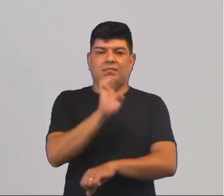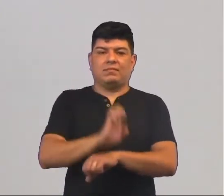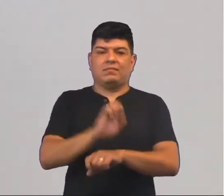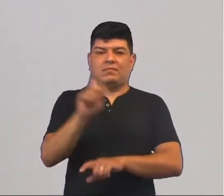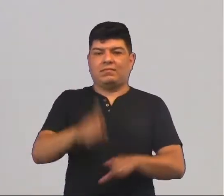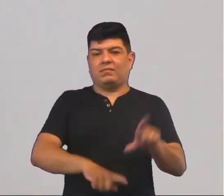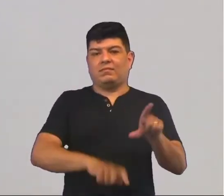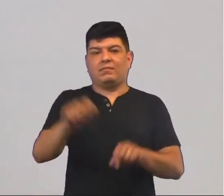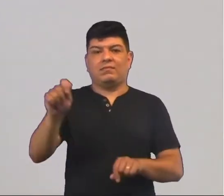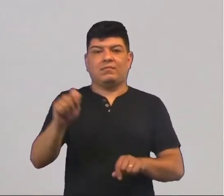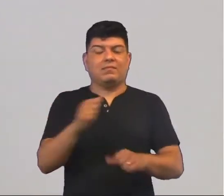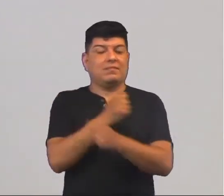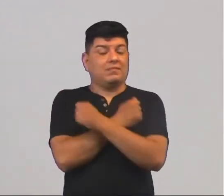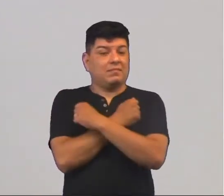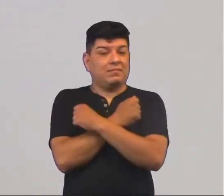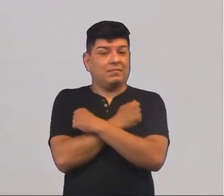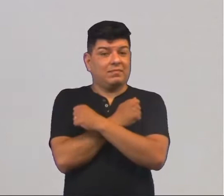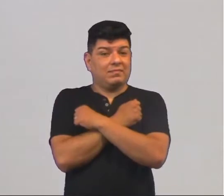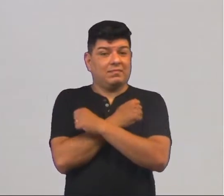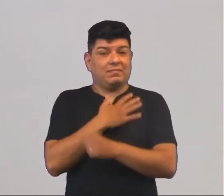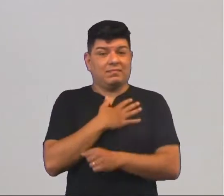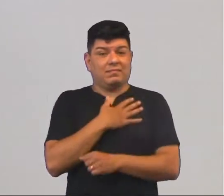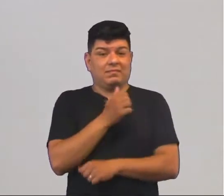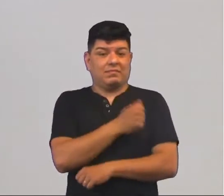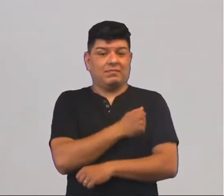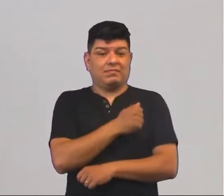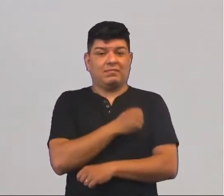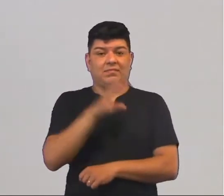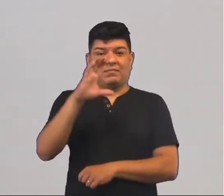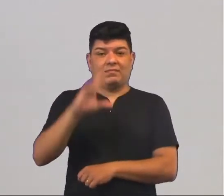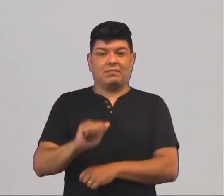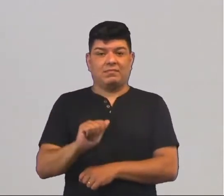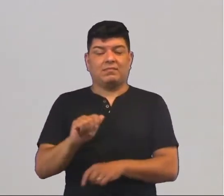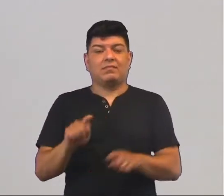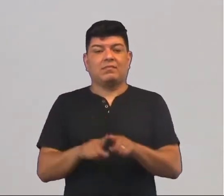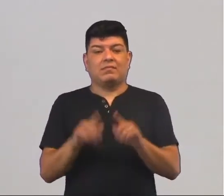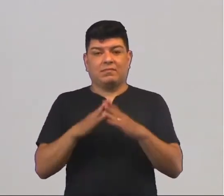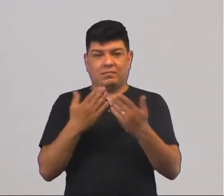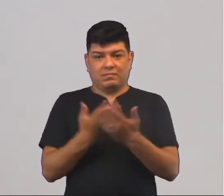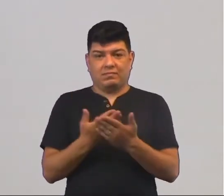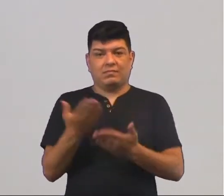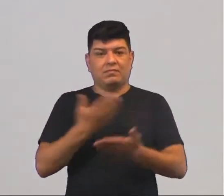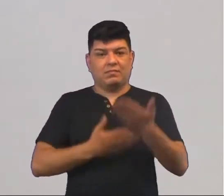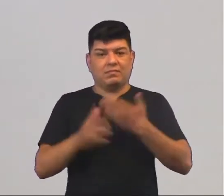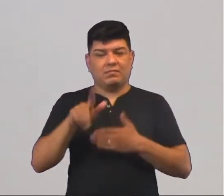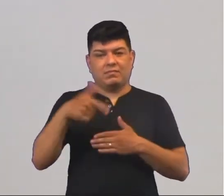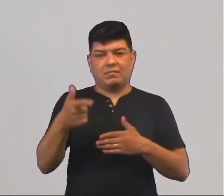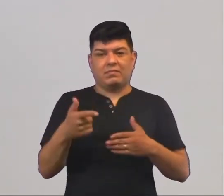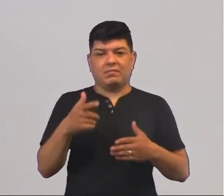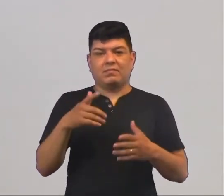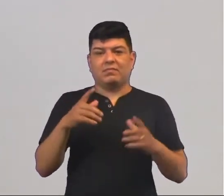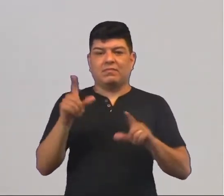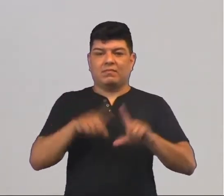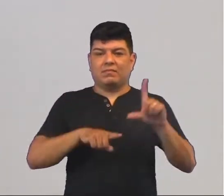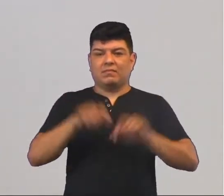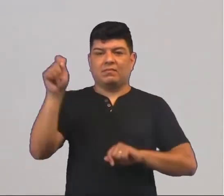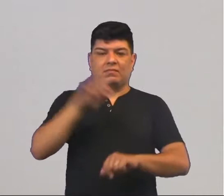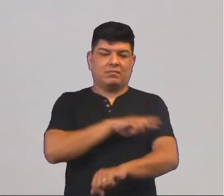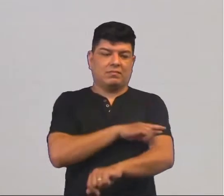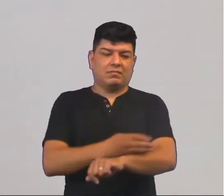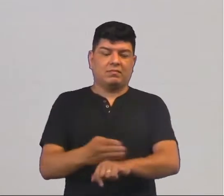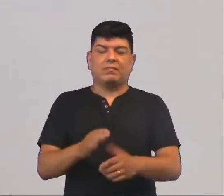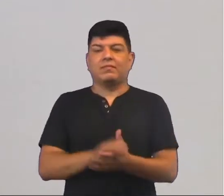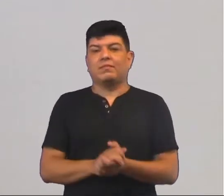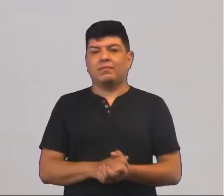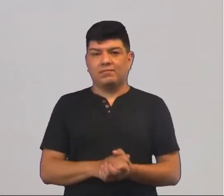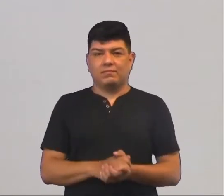estado do Acre, quero mandar aquele abraço para os meus alunos do Colégio Acreano e meus ex-alunos distribuídos aí por todo o território aí de Rio Branco,